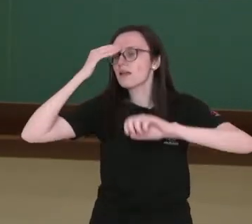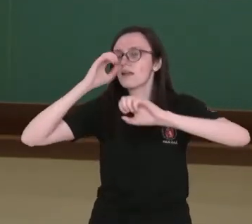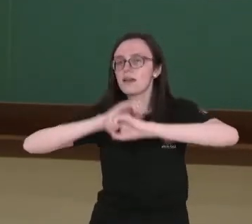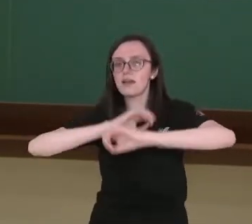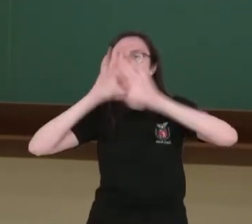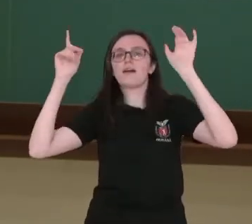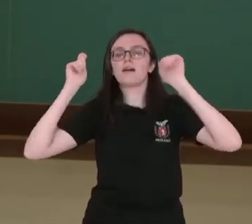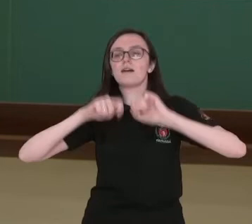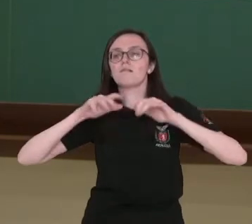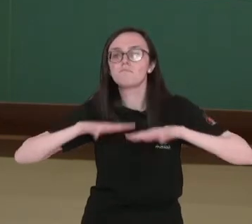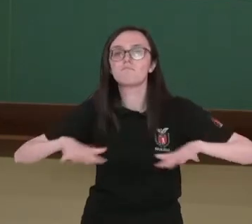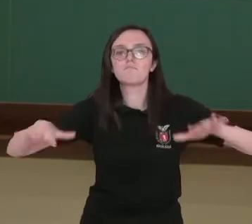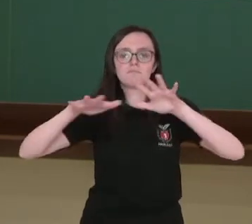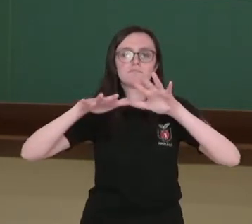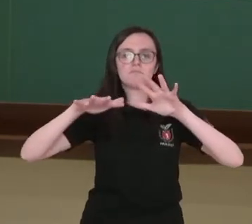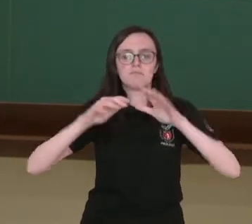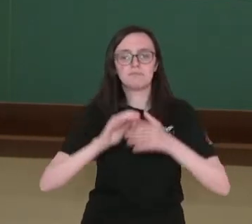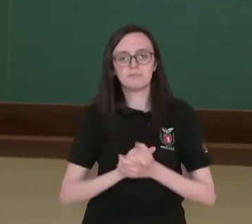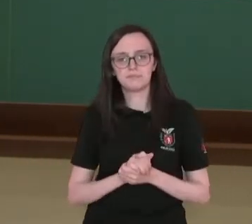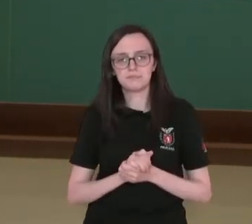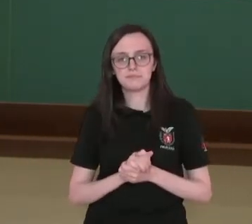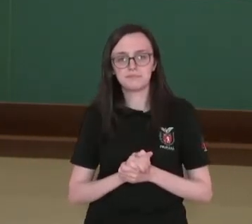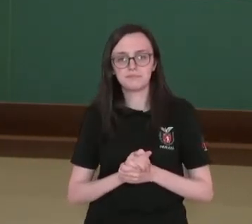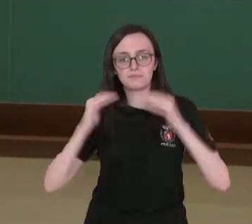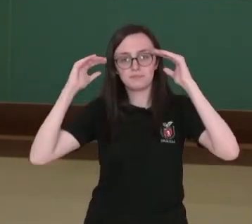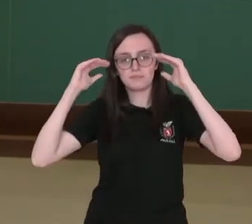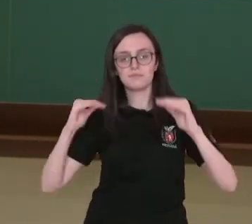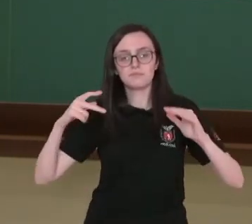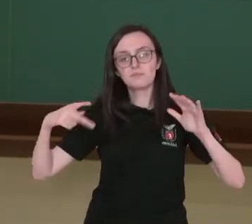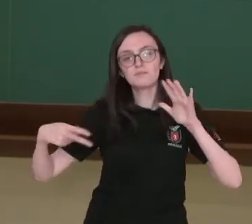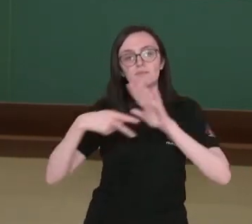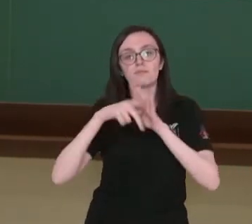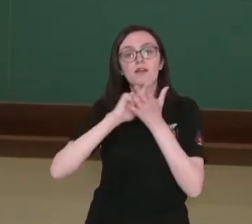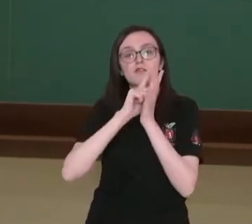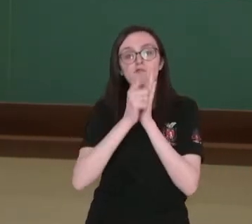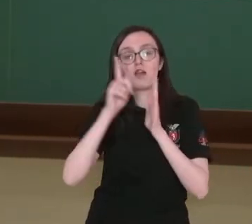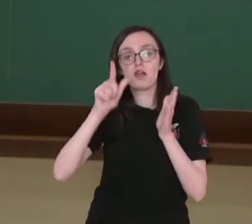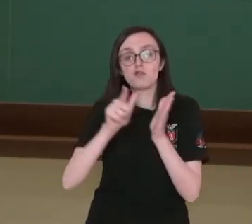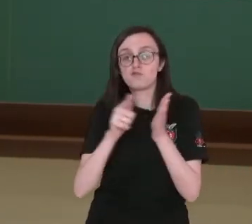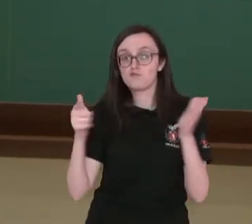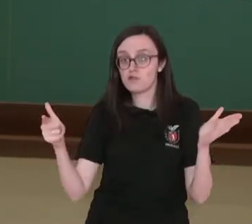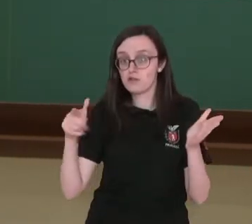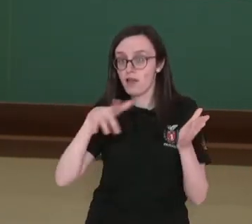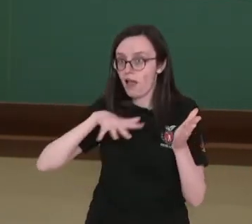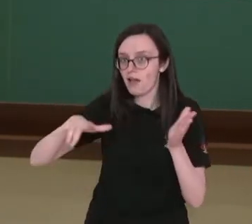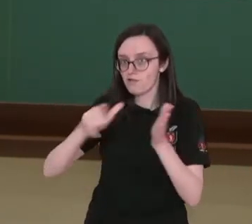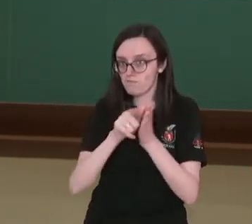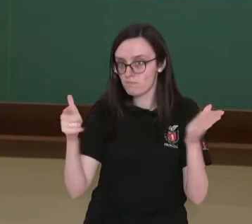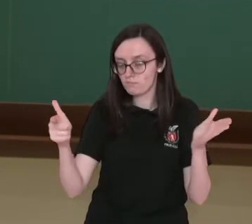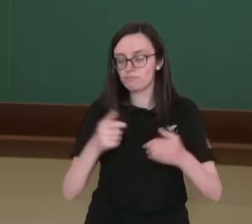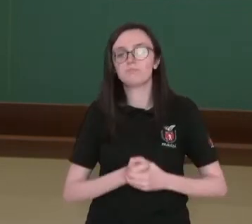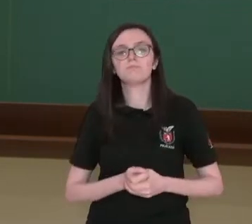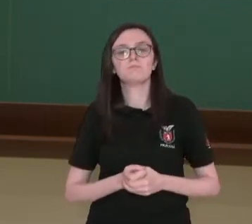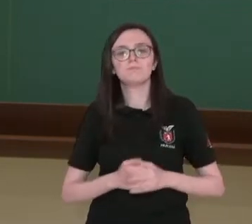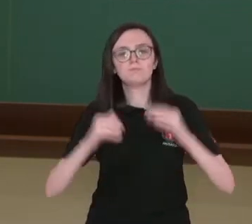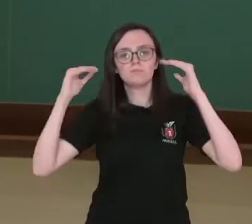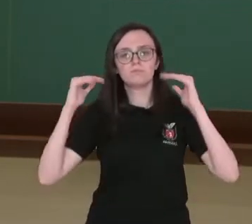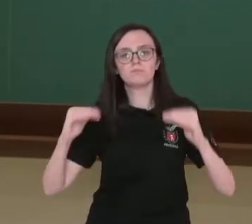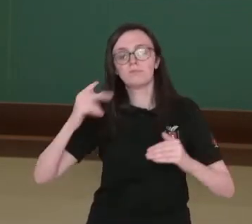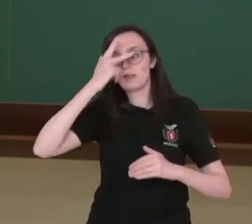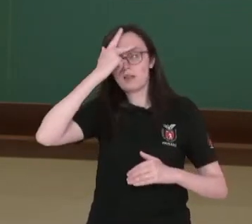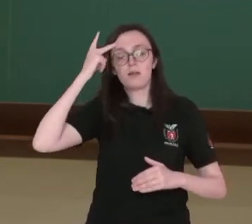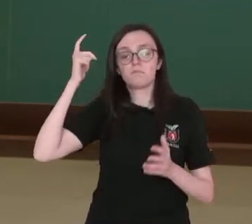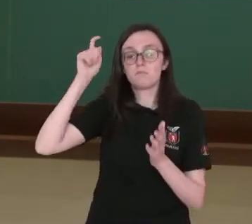abranger o maior número de leitores. Pertence ao gênero jornalístico, da esfera jornalística. A pessoa que